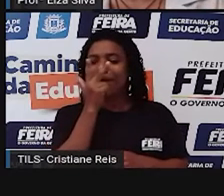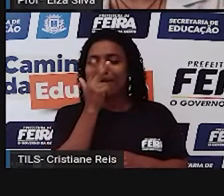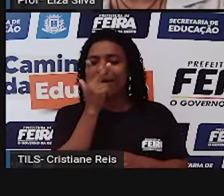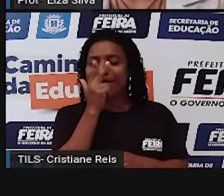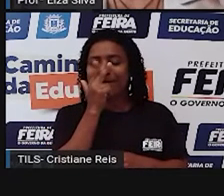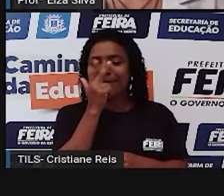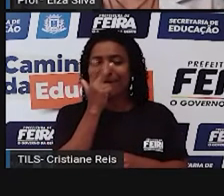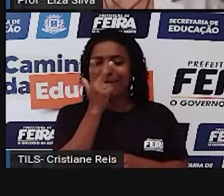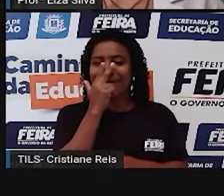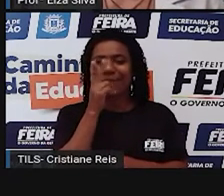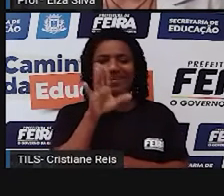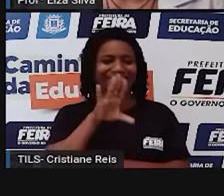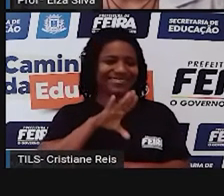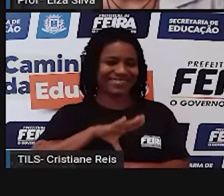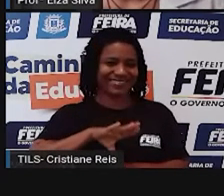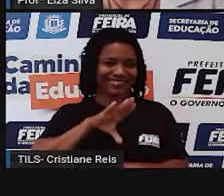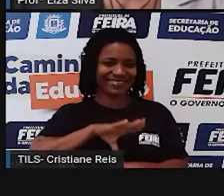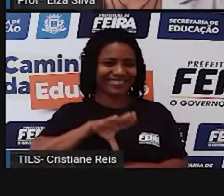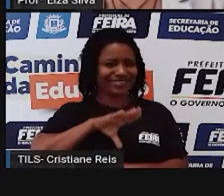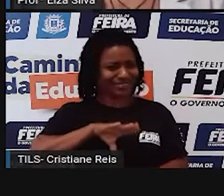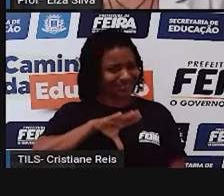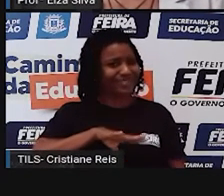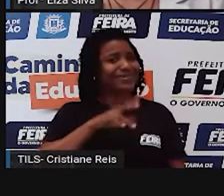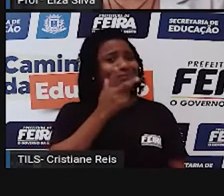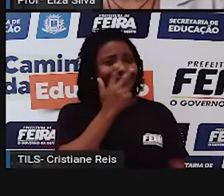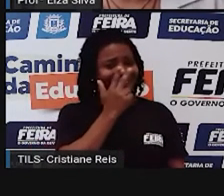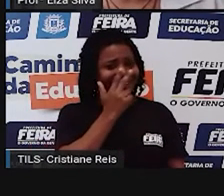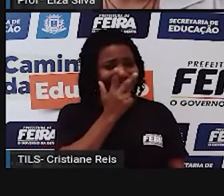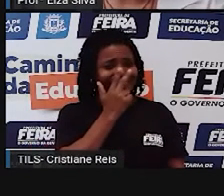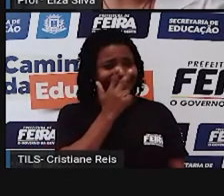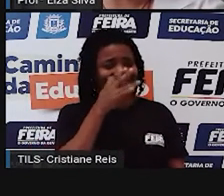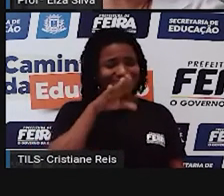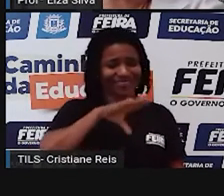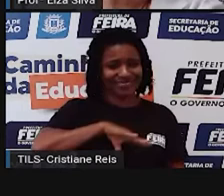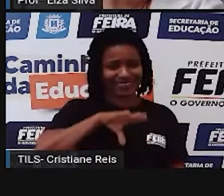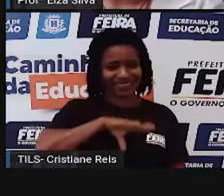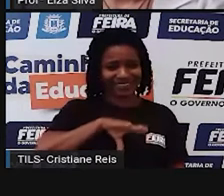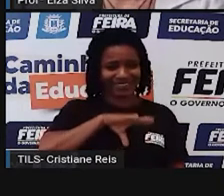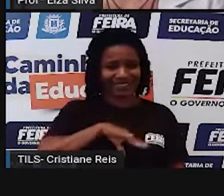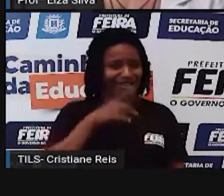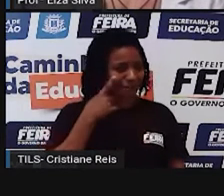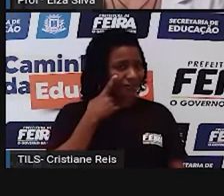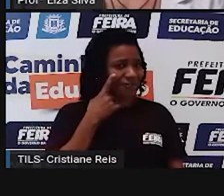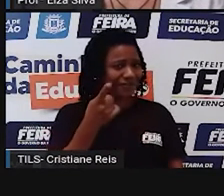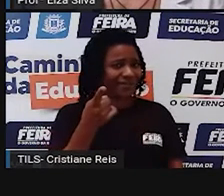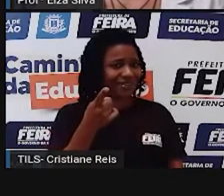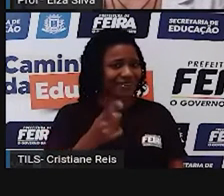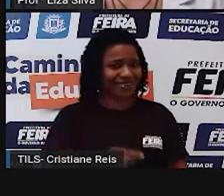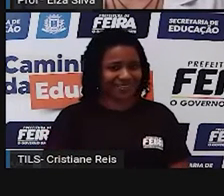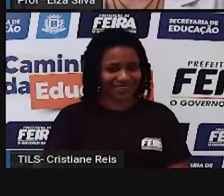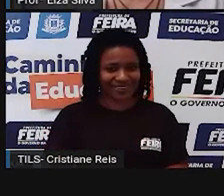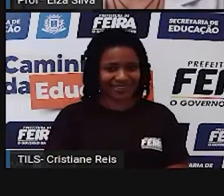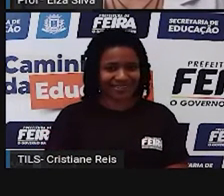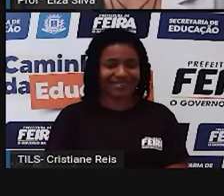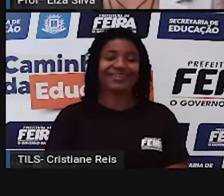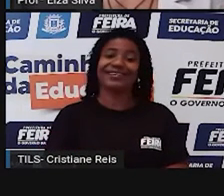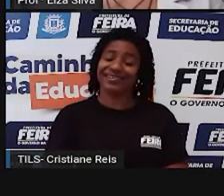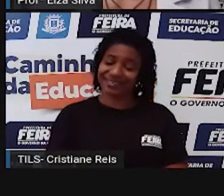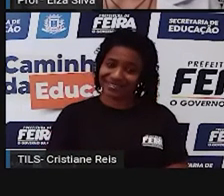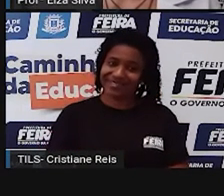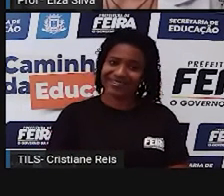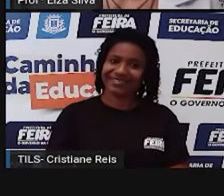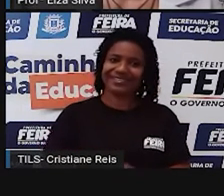outras de nossa língua. Vocês já perceberam isso? Elas são as transparent